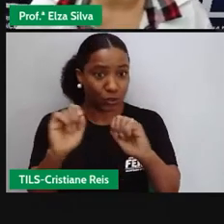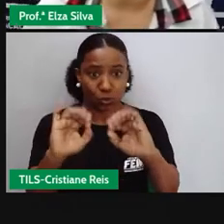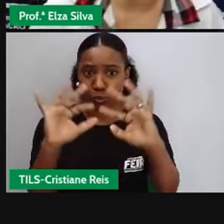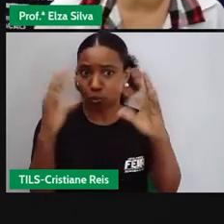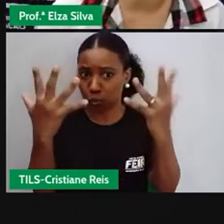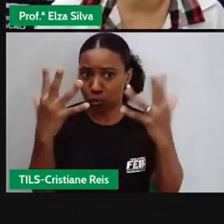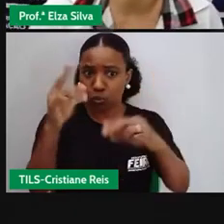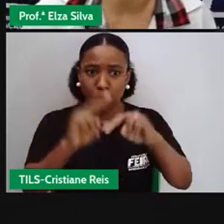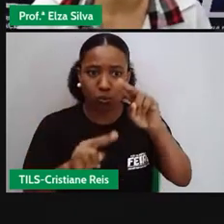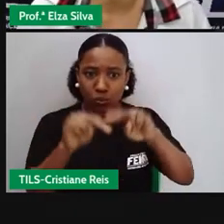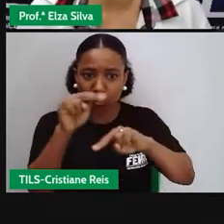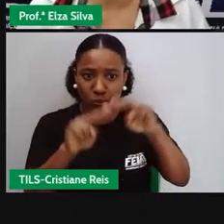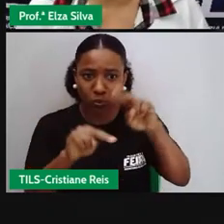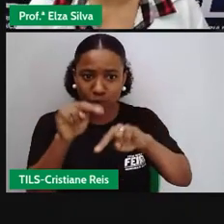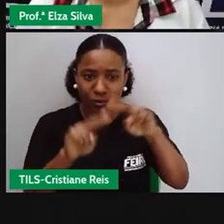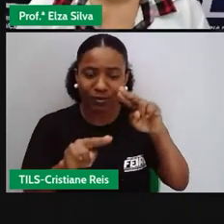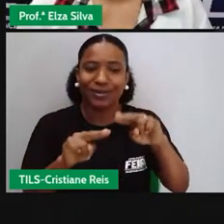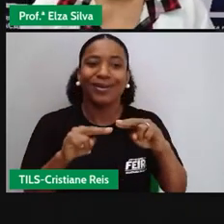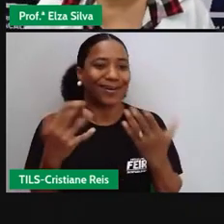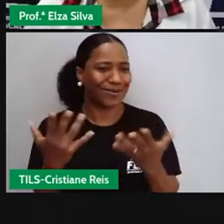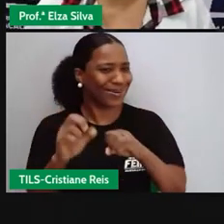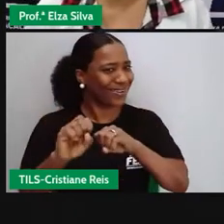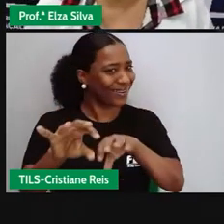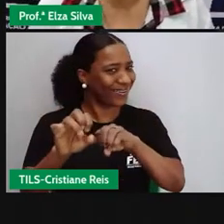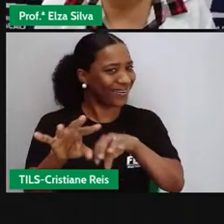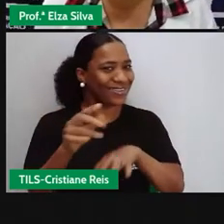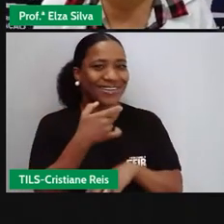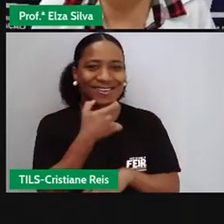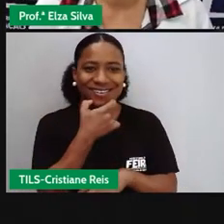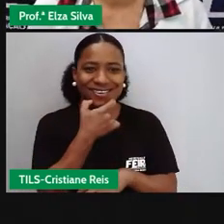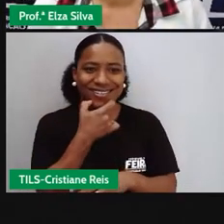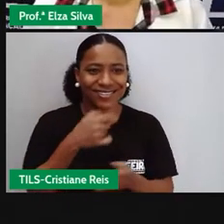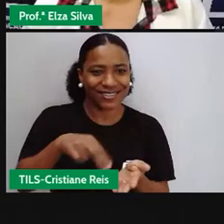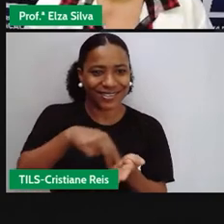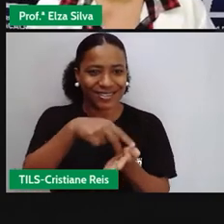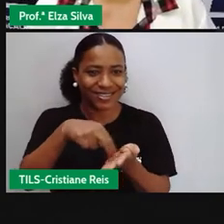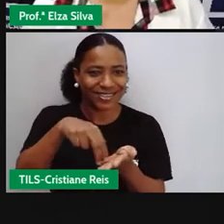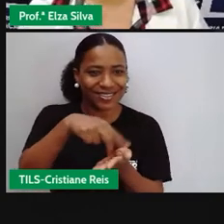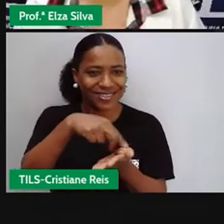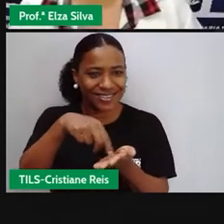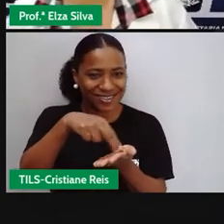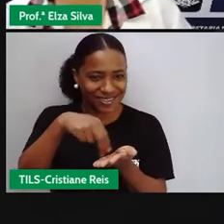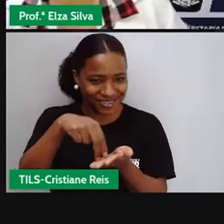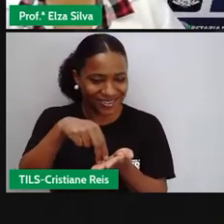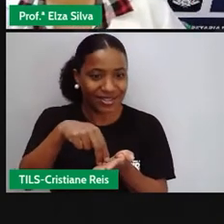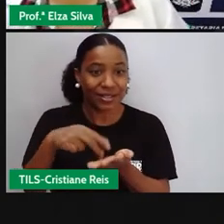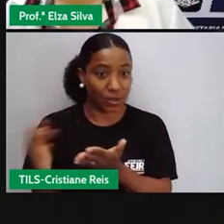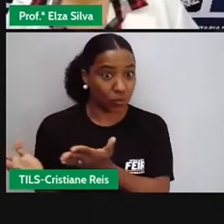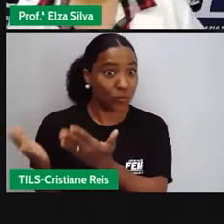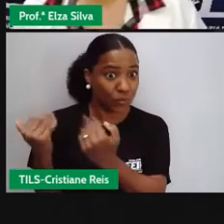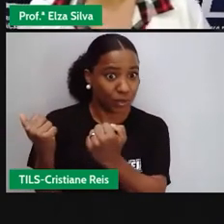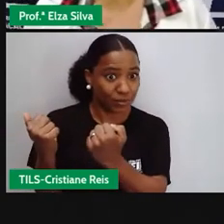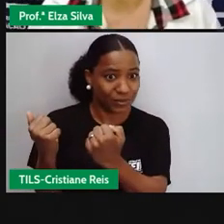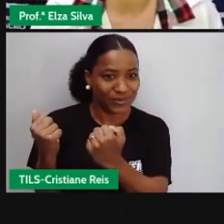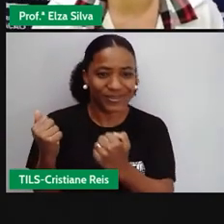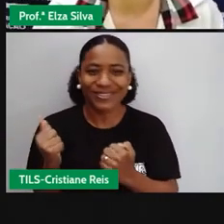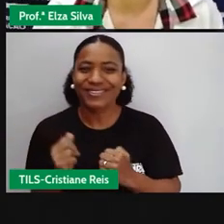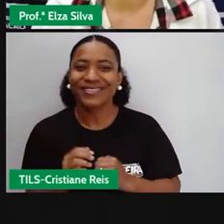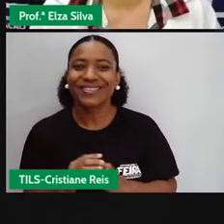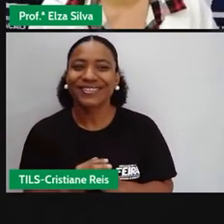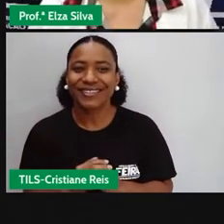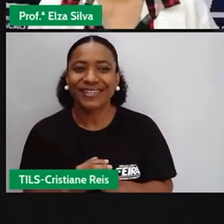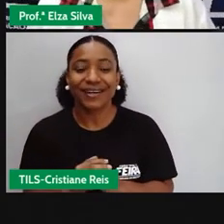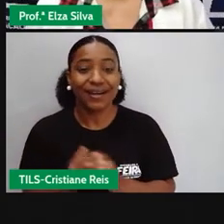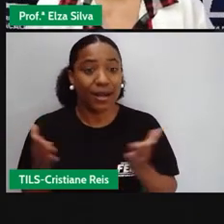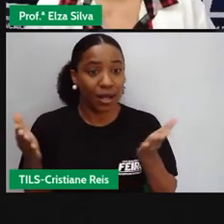festas juninas, mesmo na aula de inglês, sem dançar um forrozinho. Let's go! Para começar